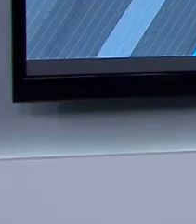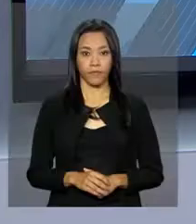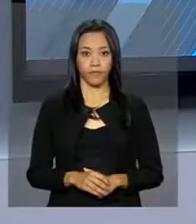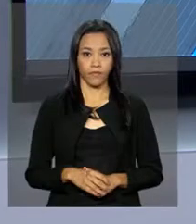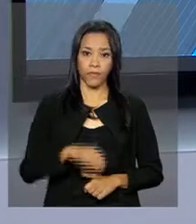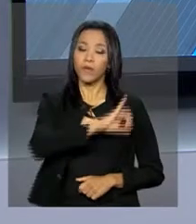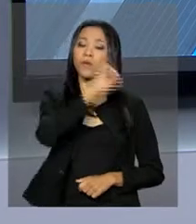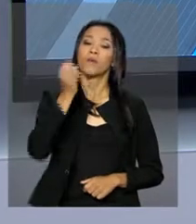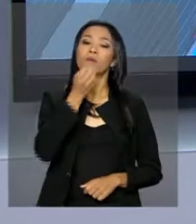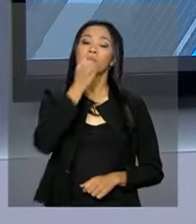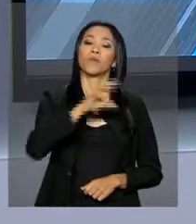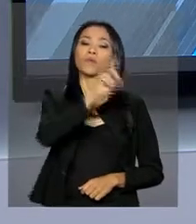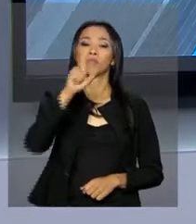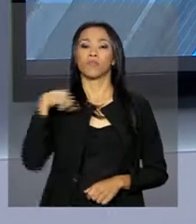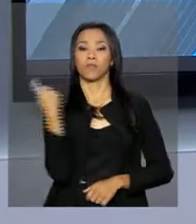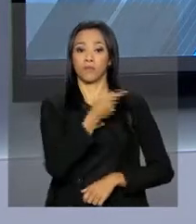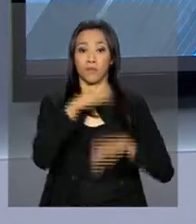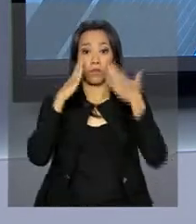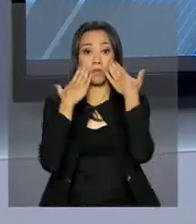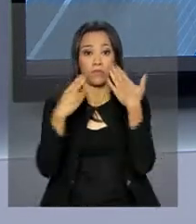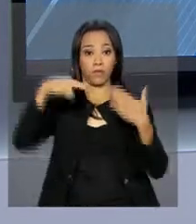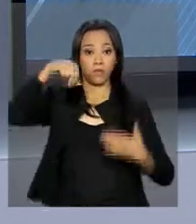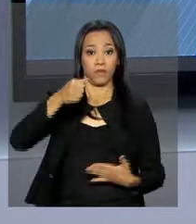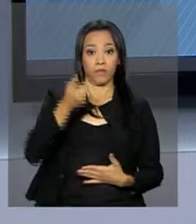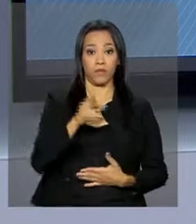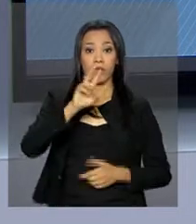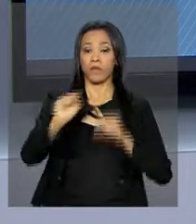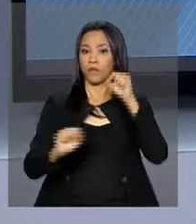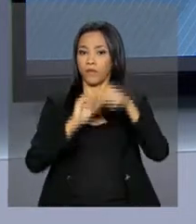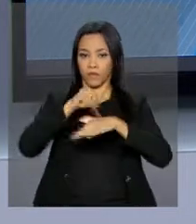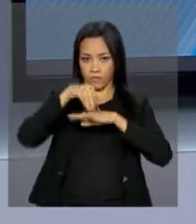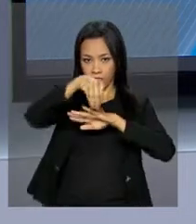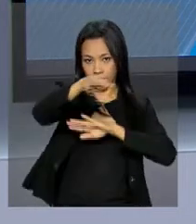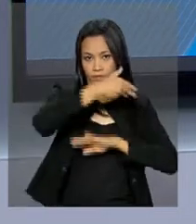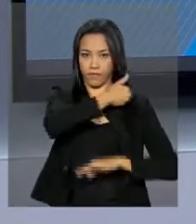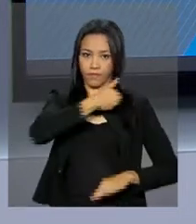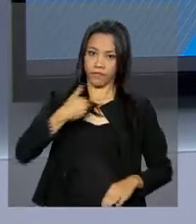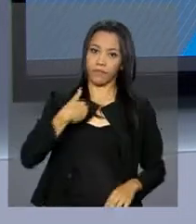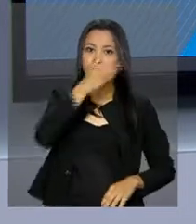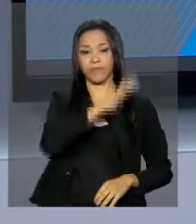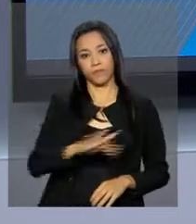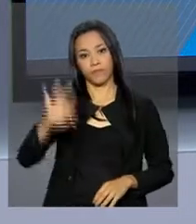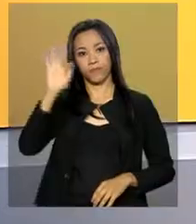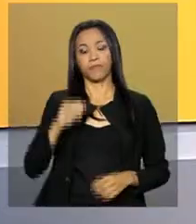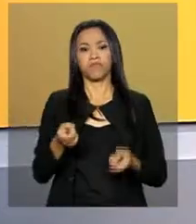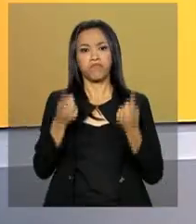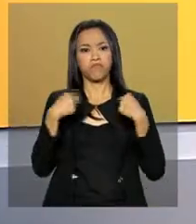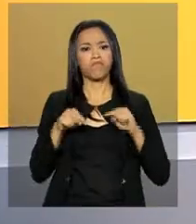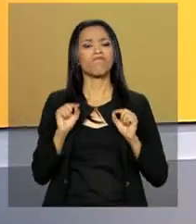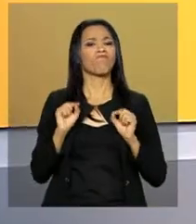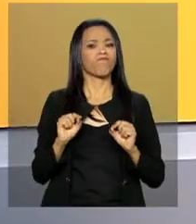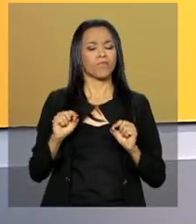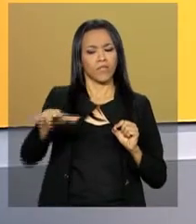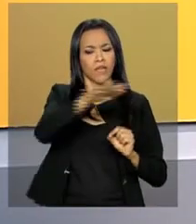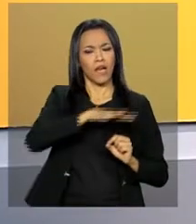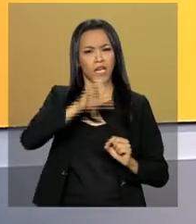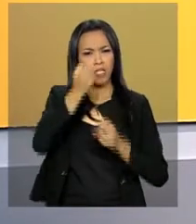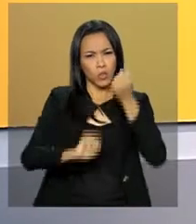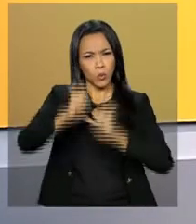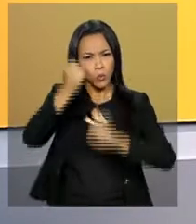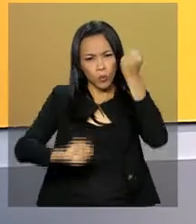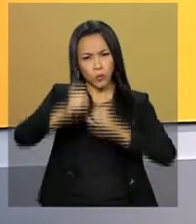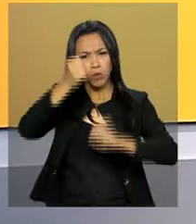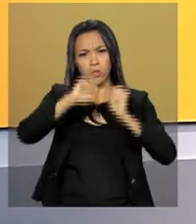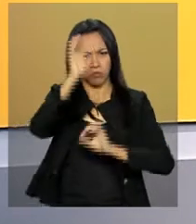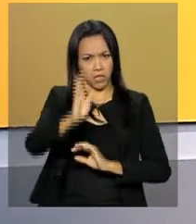Olá, bom dia! Estamos de volta com o Repórter NBR e as notícias do governo federal. Olha, a produção industrial brasileira